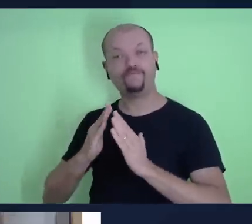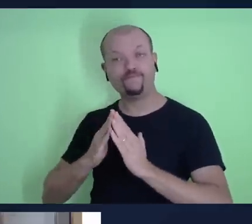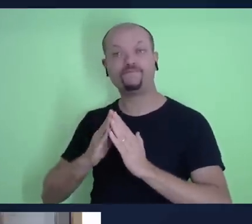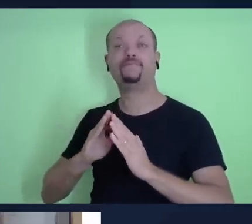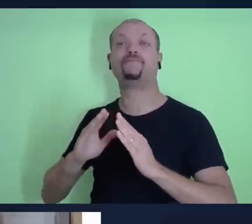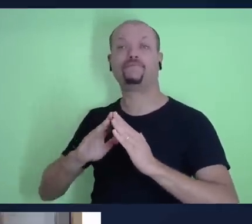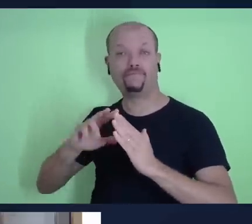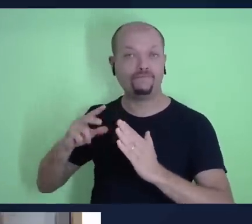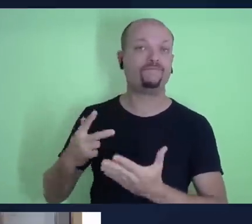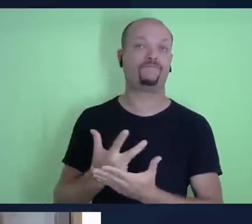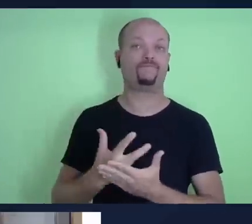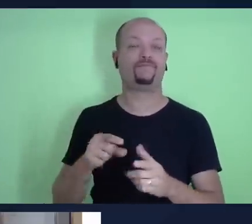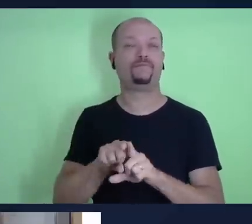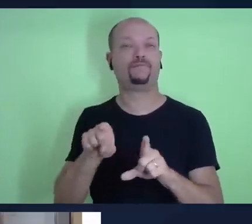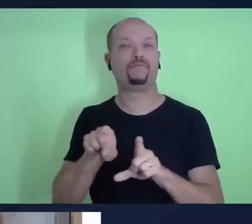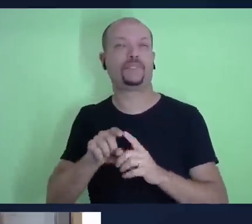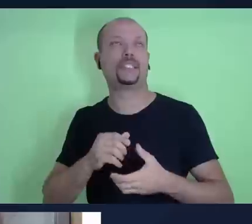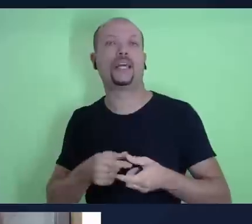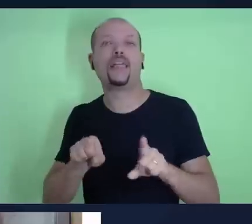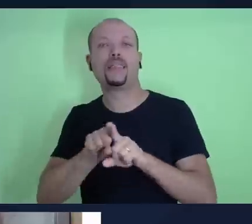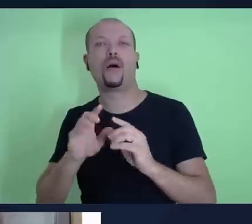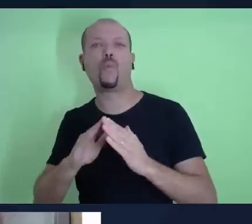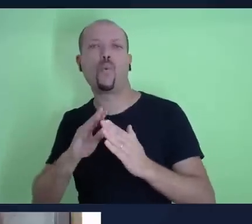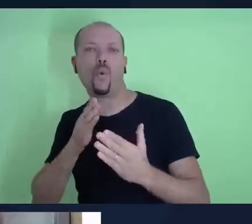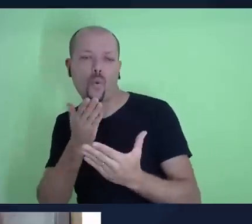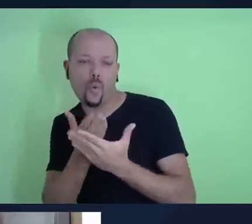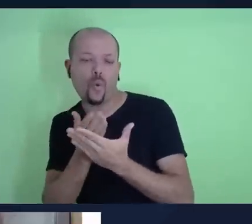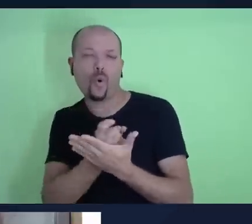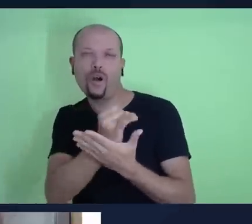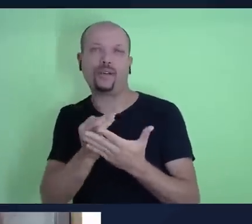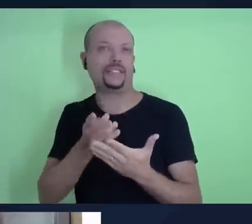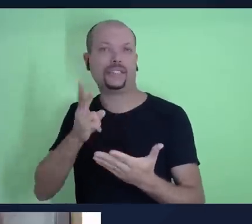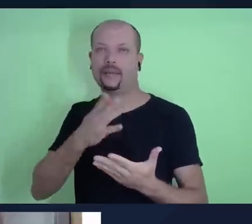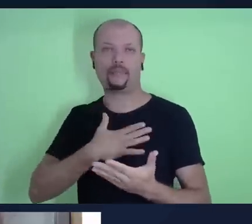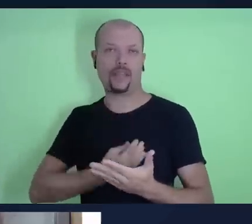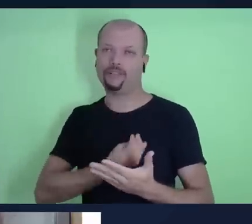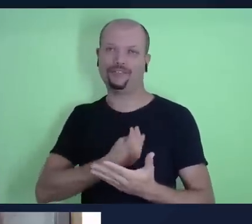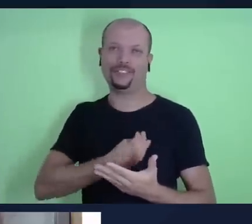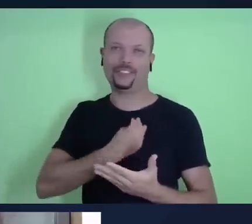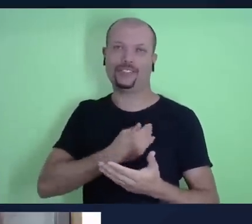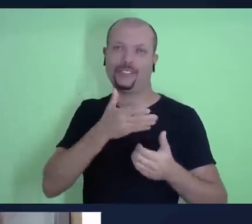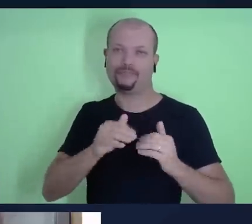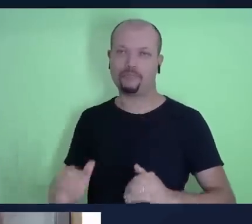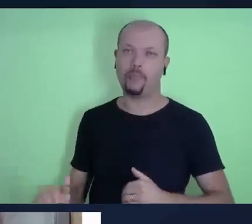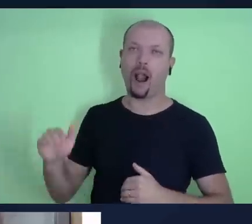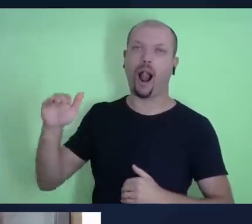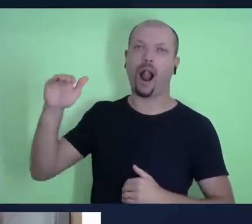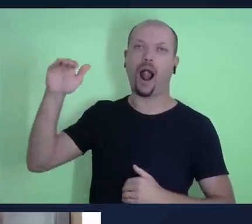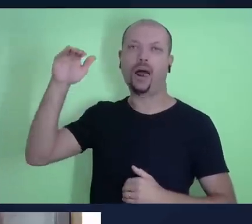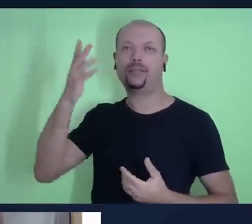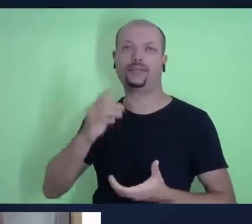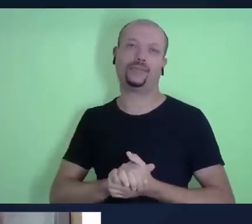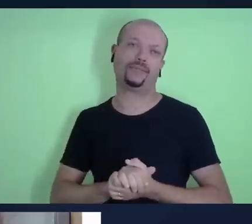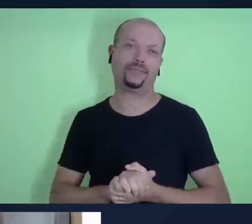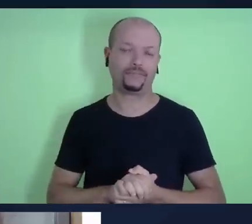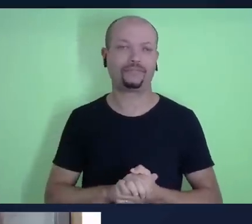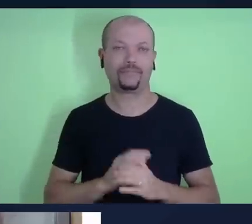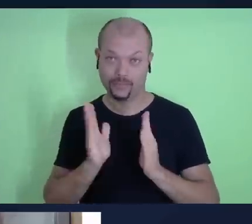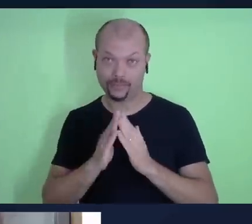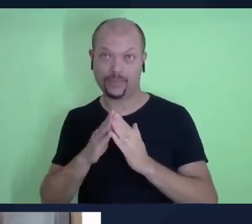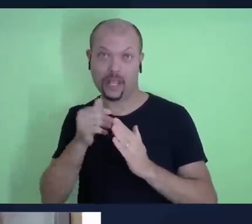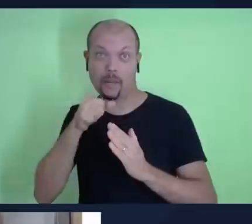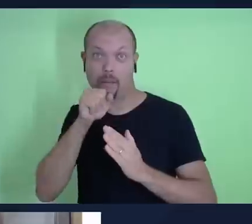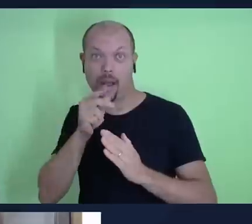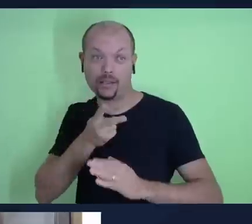de maneira que a escola sabatina sempre fez parte da minha vida, né? Especialmente em casa, minha mãe sempre